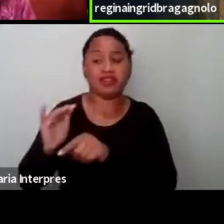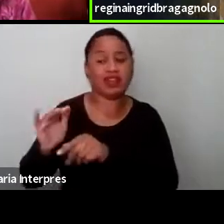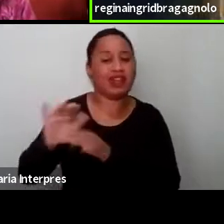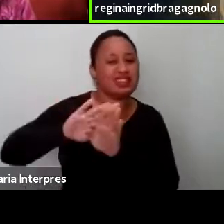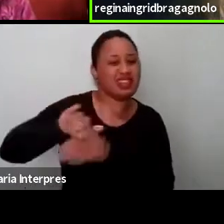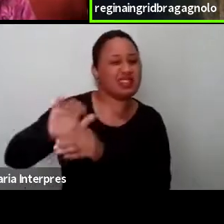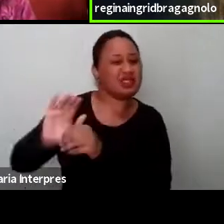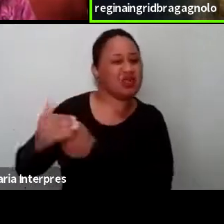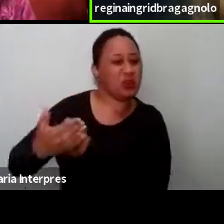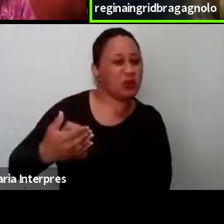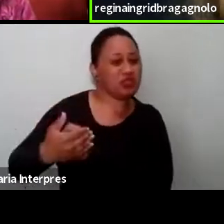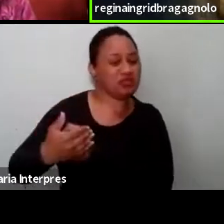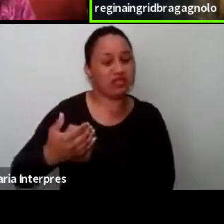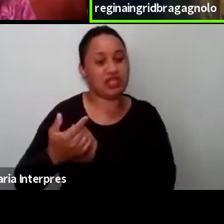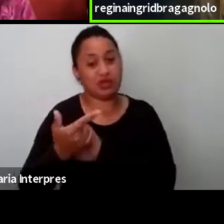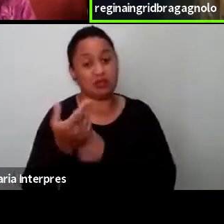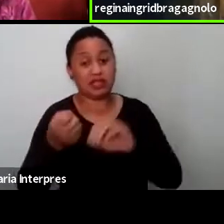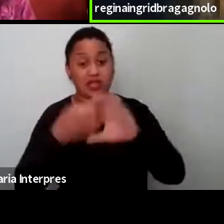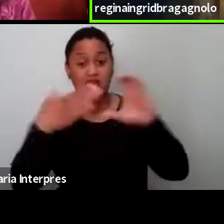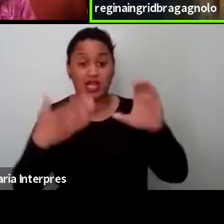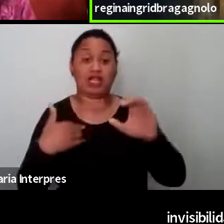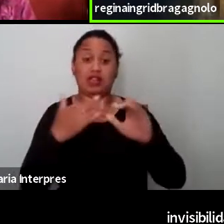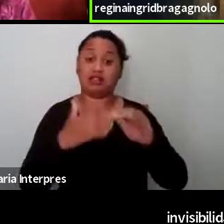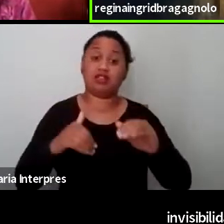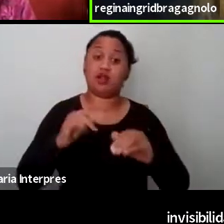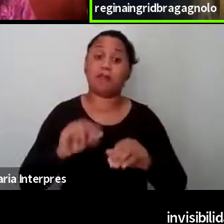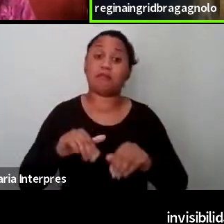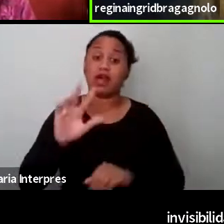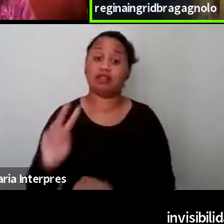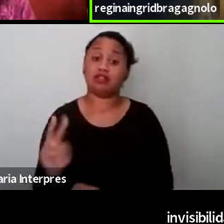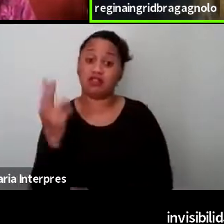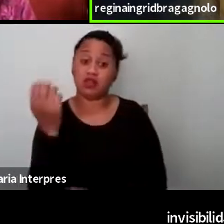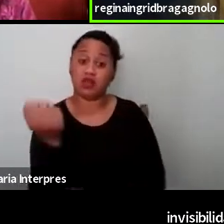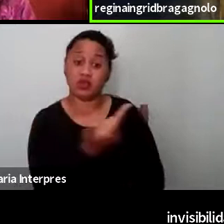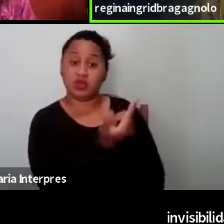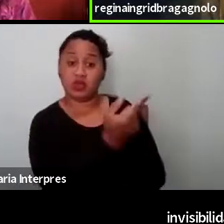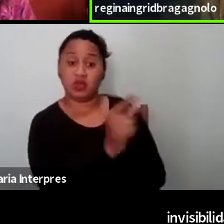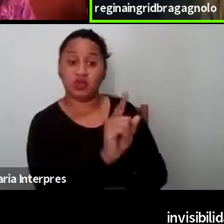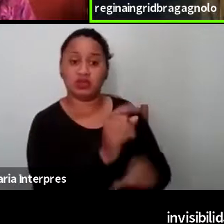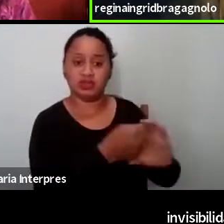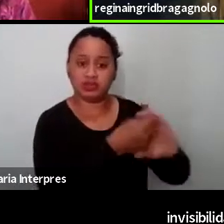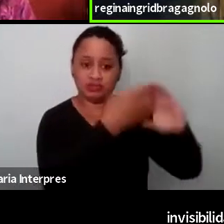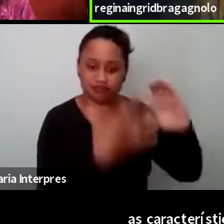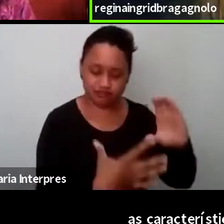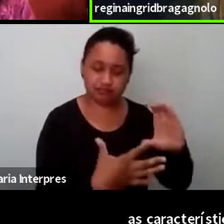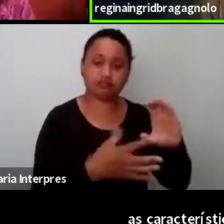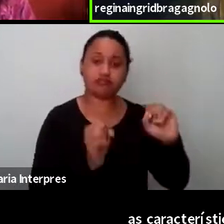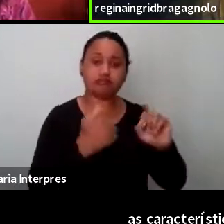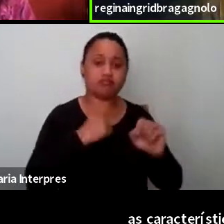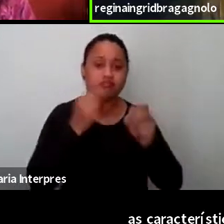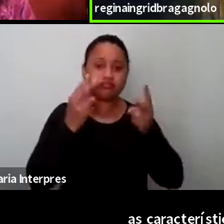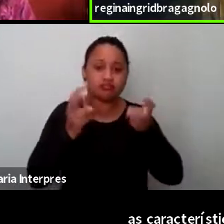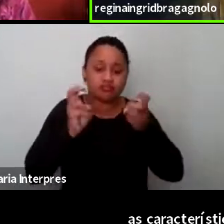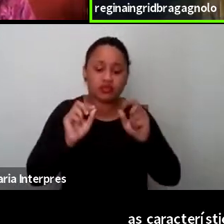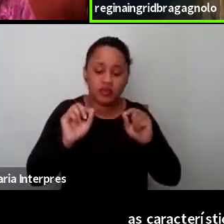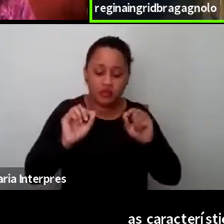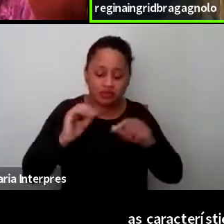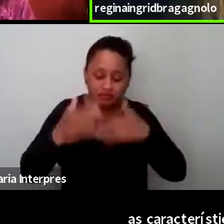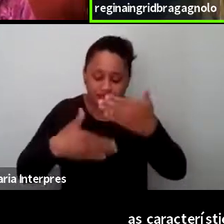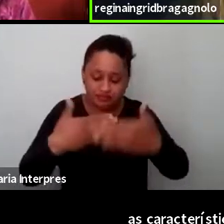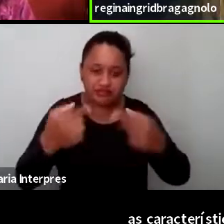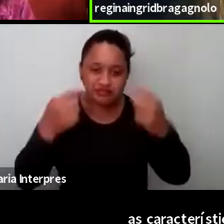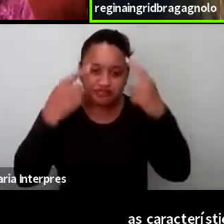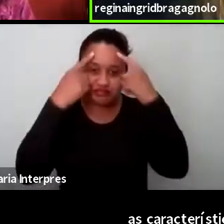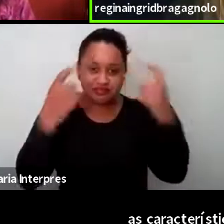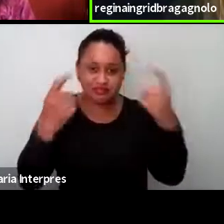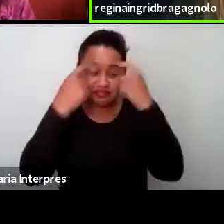ou de certas características, valorar algumas e outras, pode ser olhada a partir de todo o atravessamento dessa violência que também